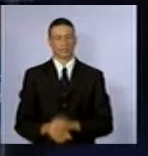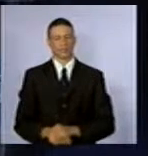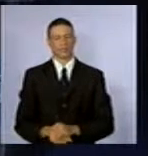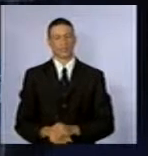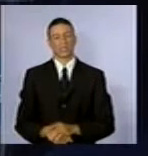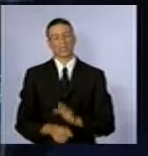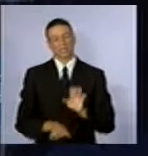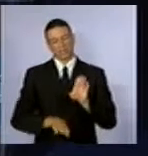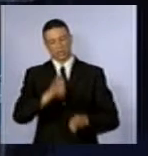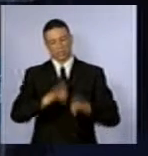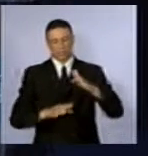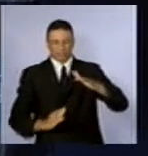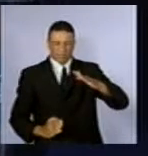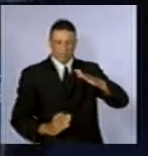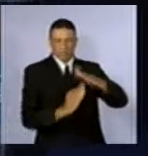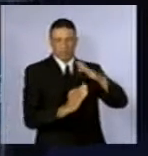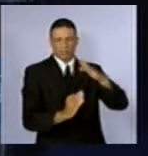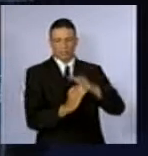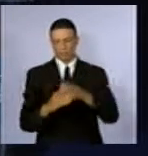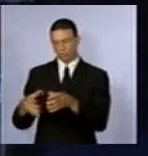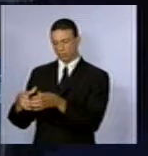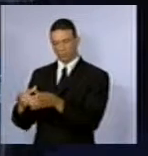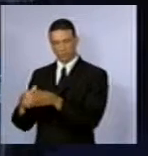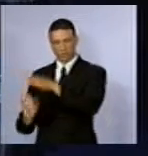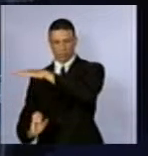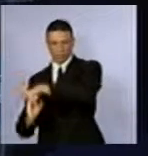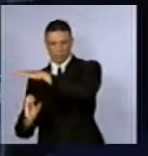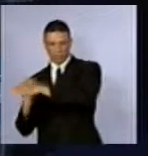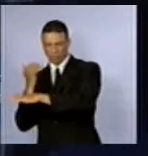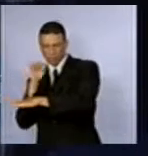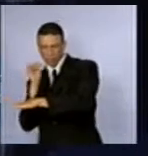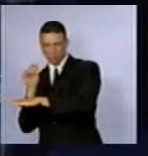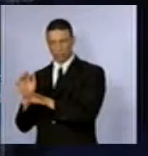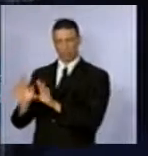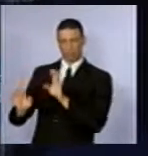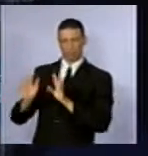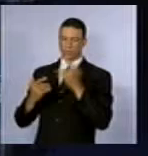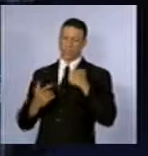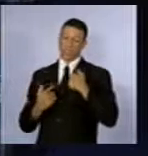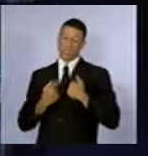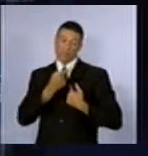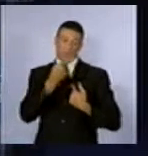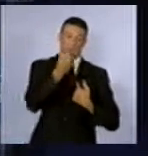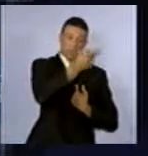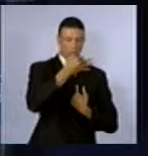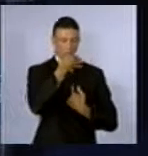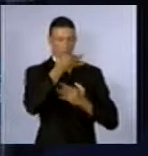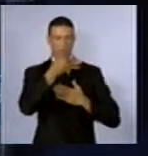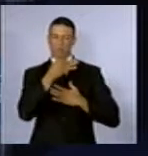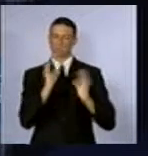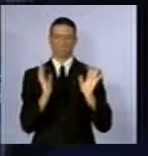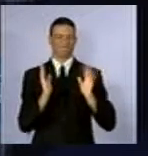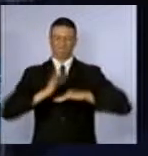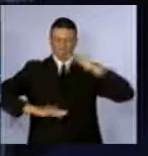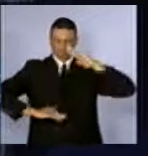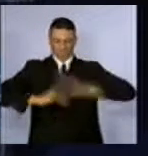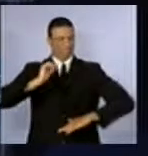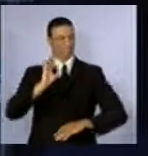limitado entre as empreiteiras e a companhia da energia elétrica. Então, eu não me sinto capacitado em medir uma opinião econômica sobre o assunto.